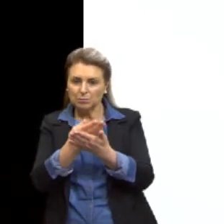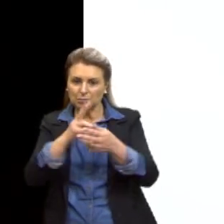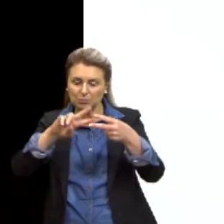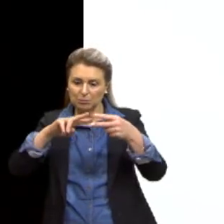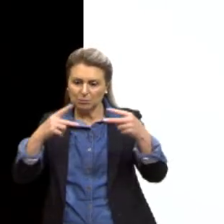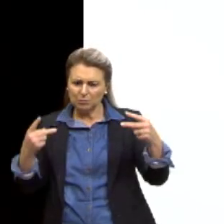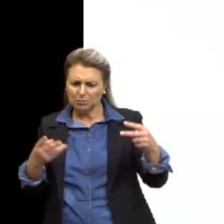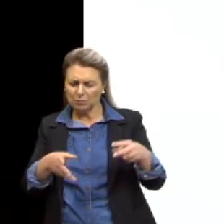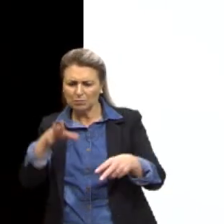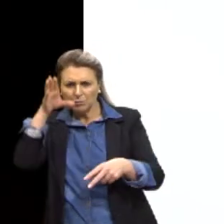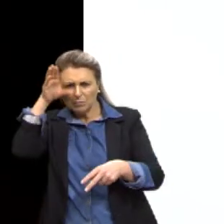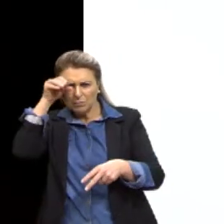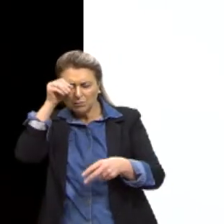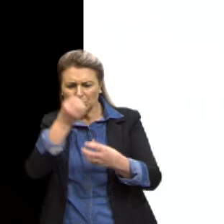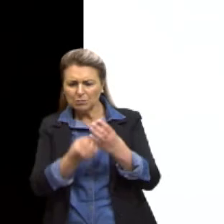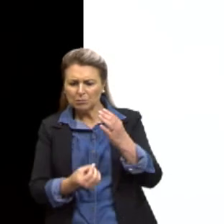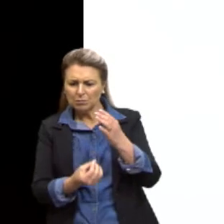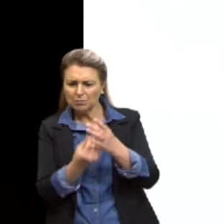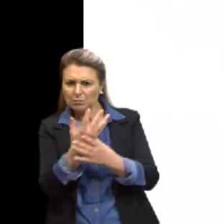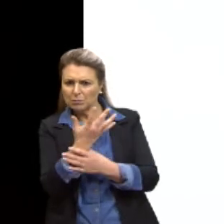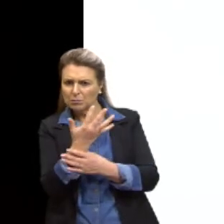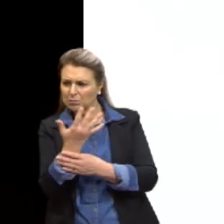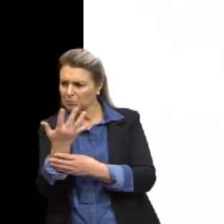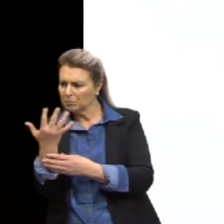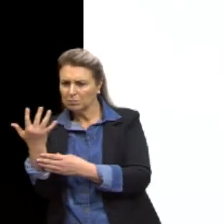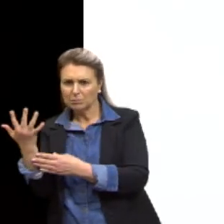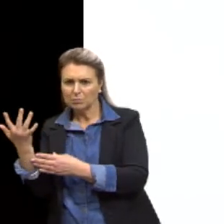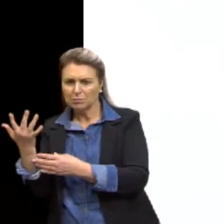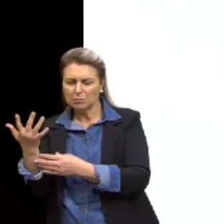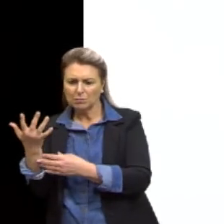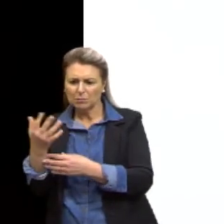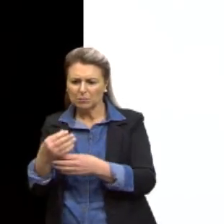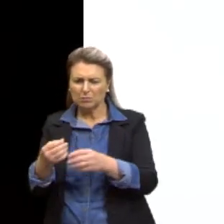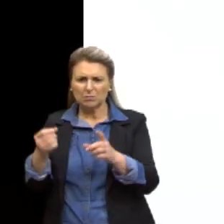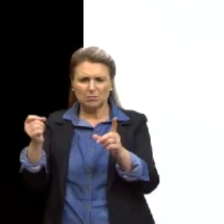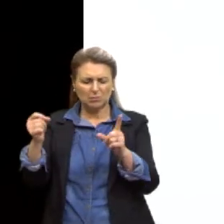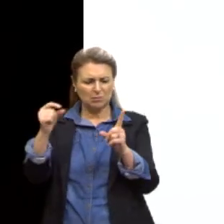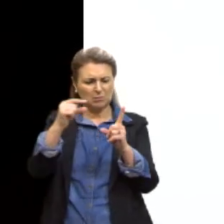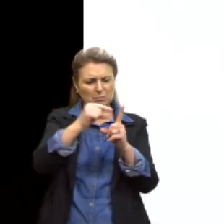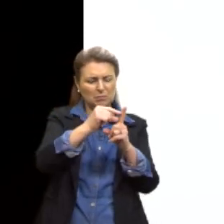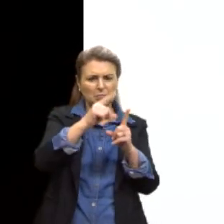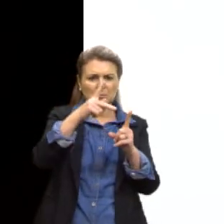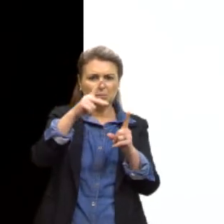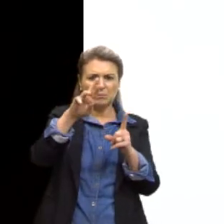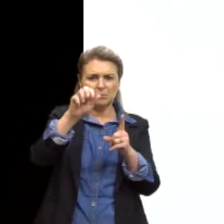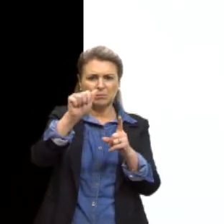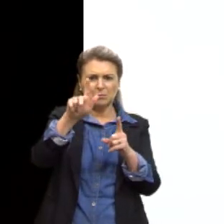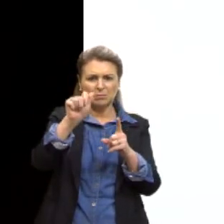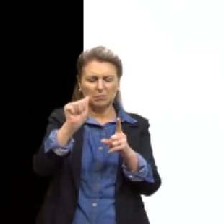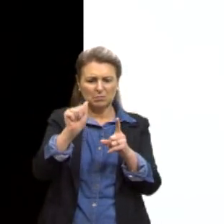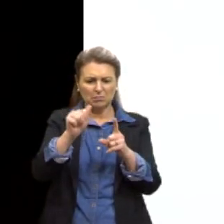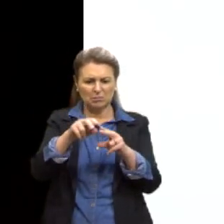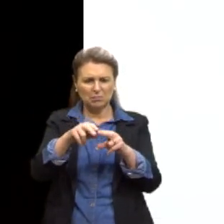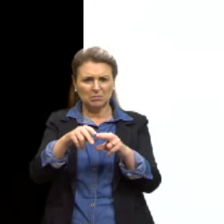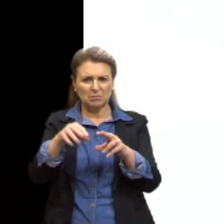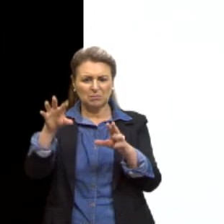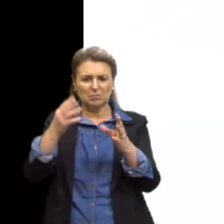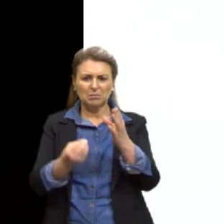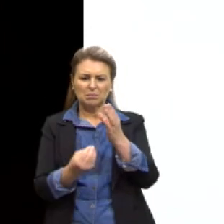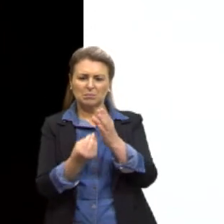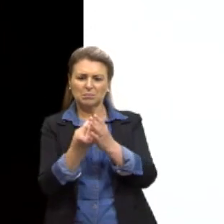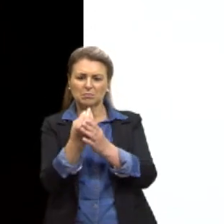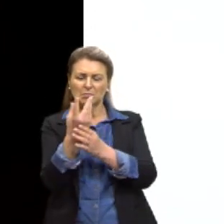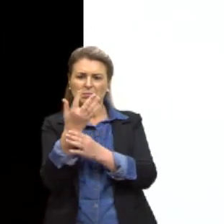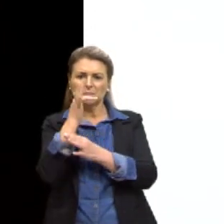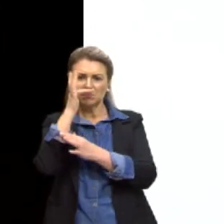era sensível a uma praga que atacava as flores da lavoura. Ao mesmo tempo, ele